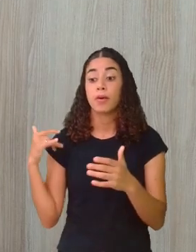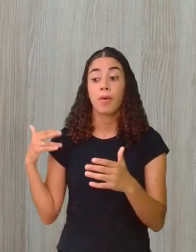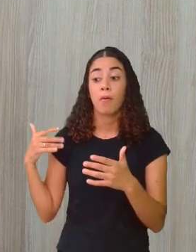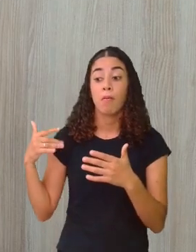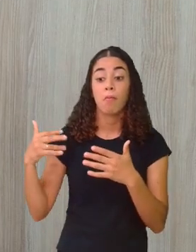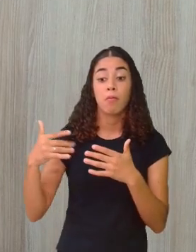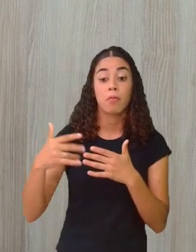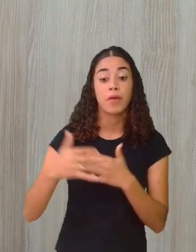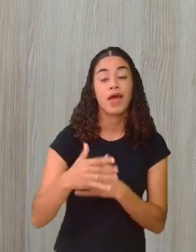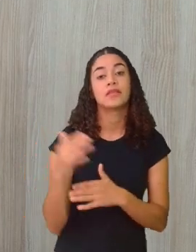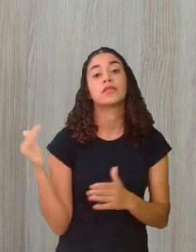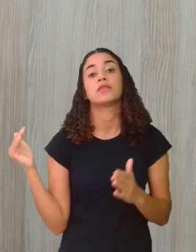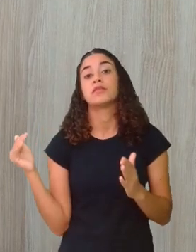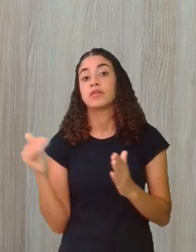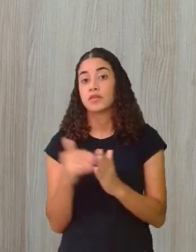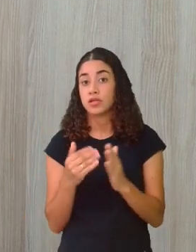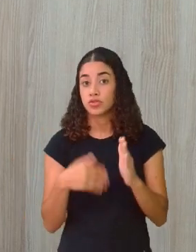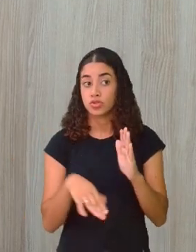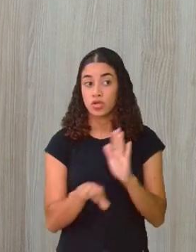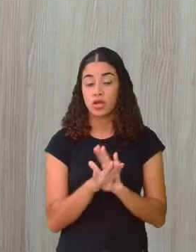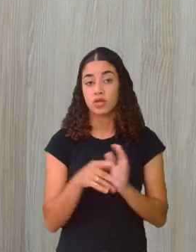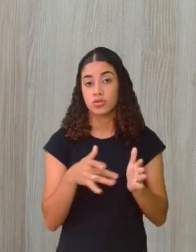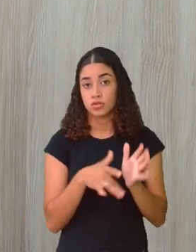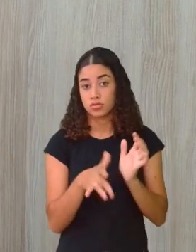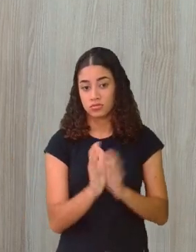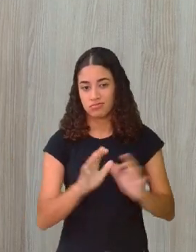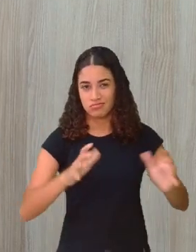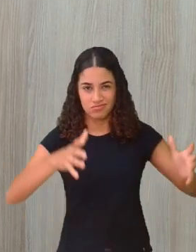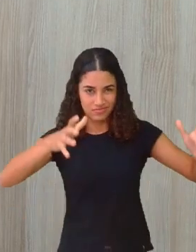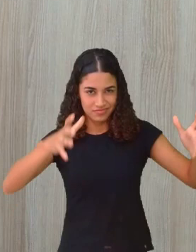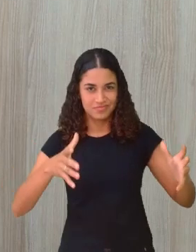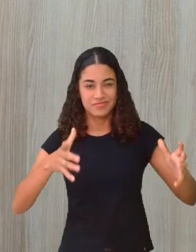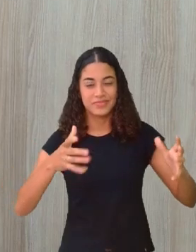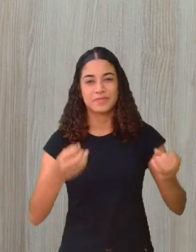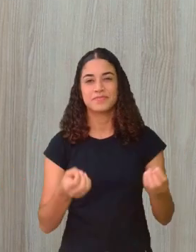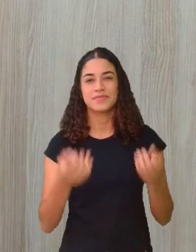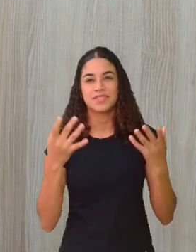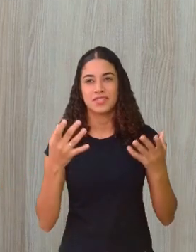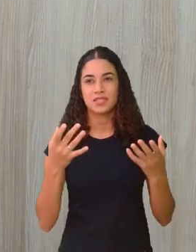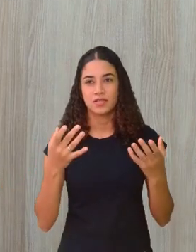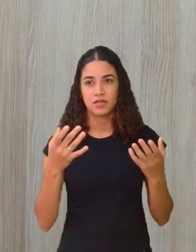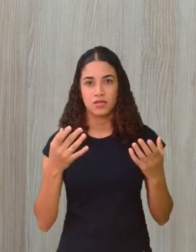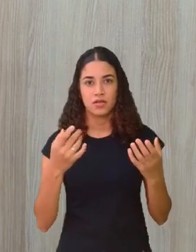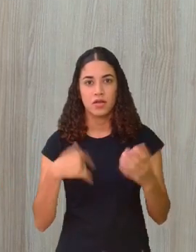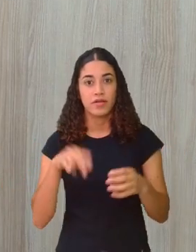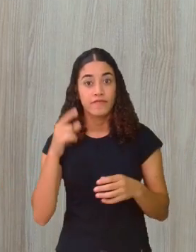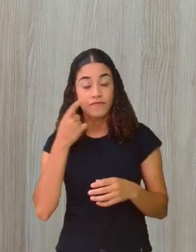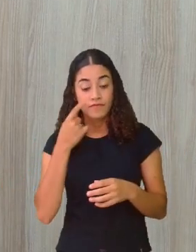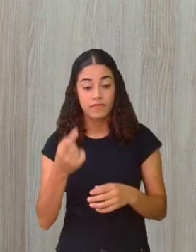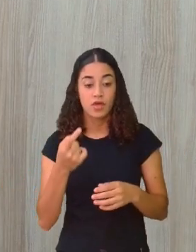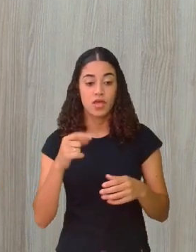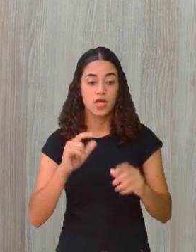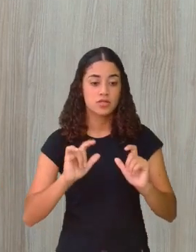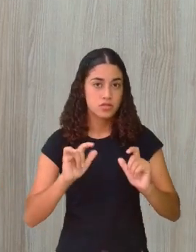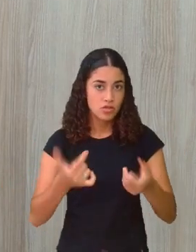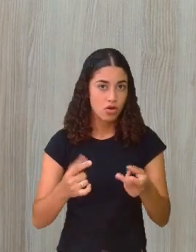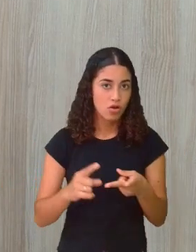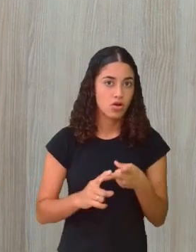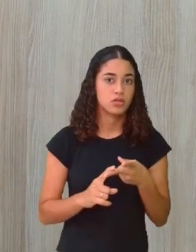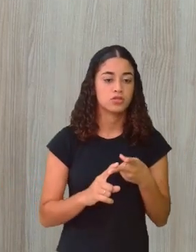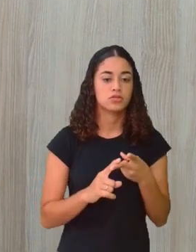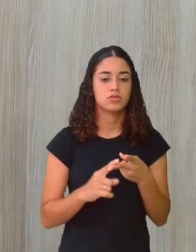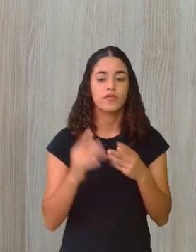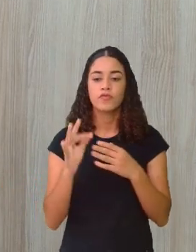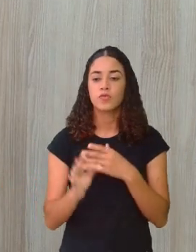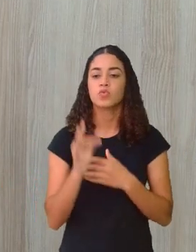onde estava Jesus na manjedoura, exatamente para ler a sorte, o destino do grande